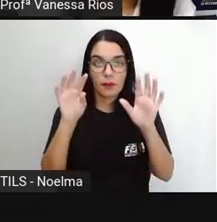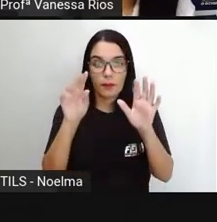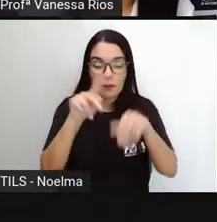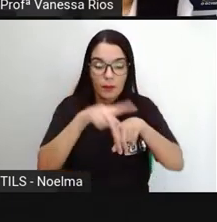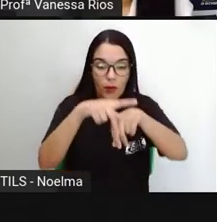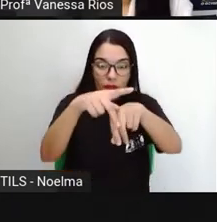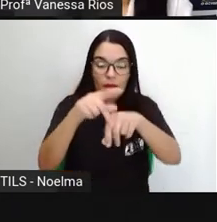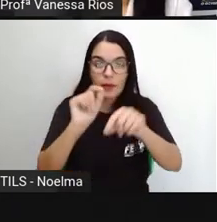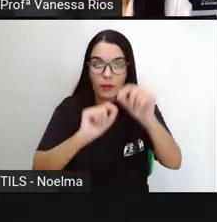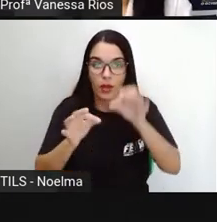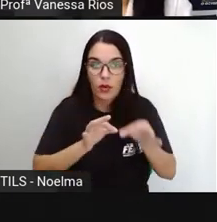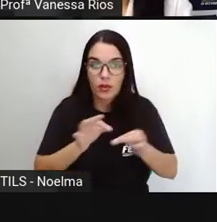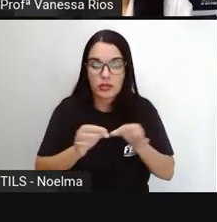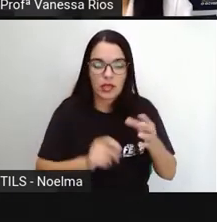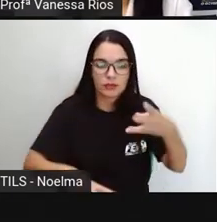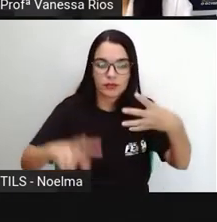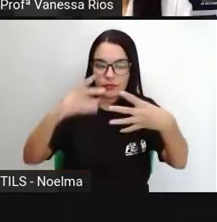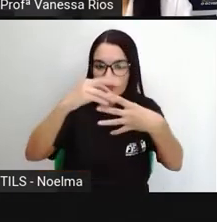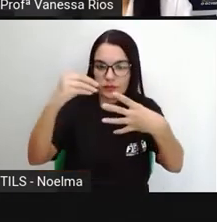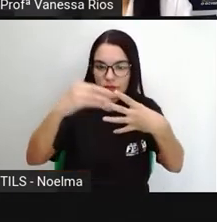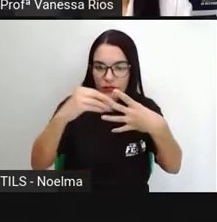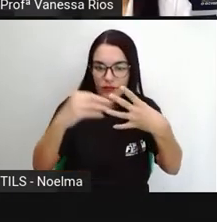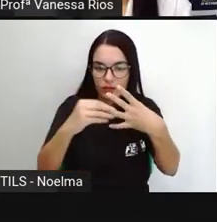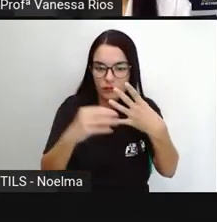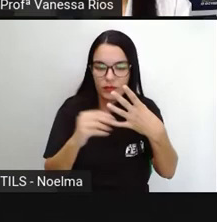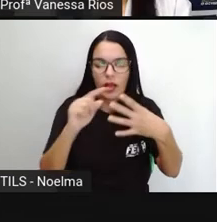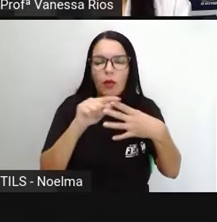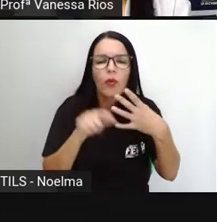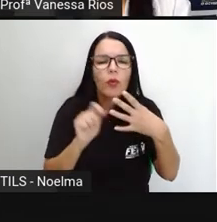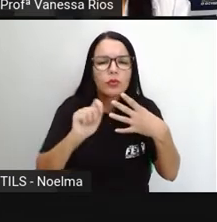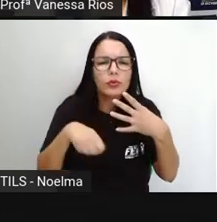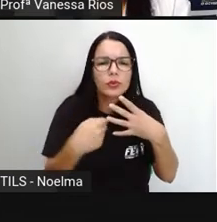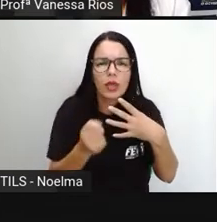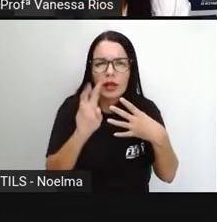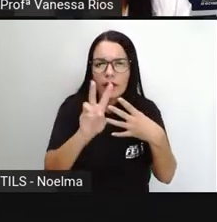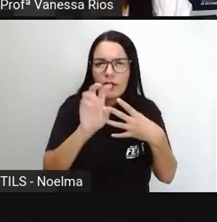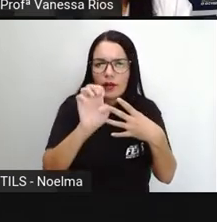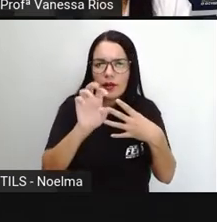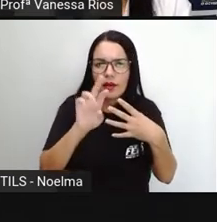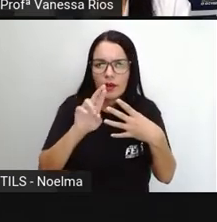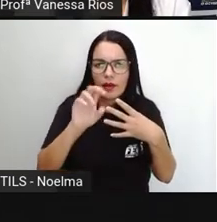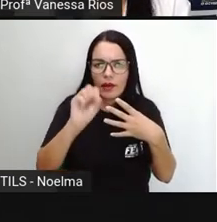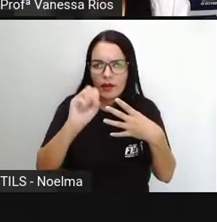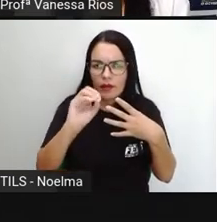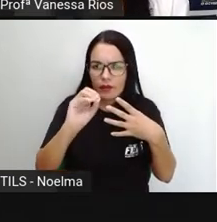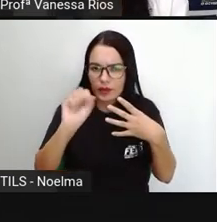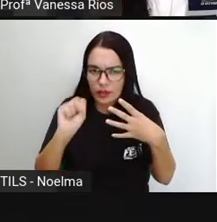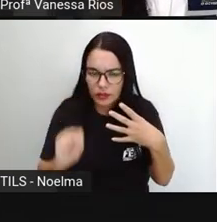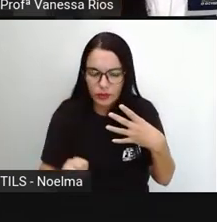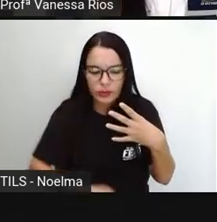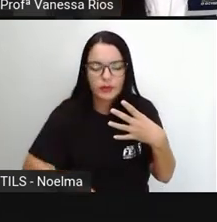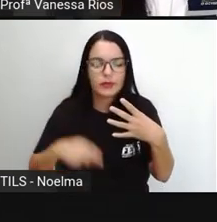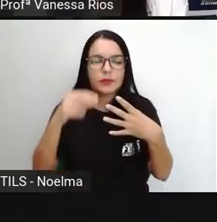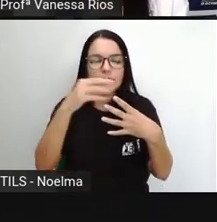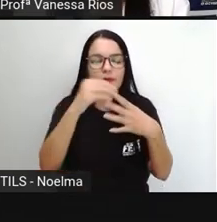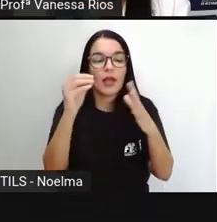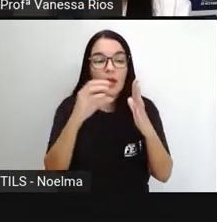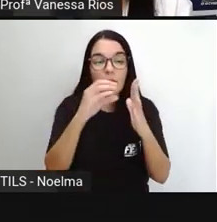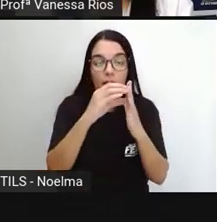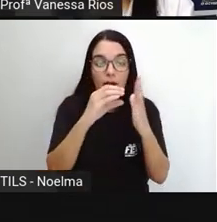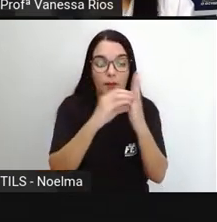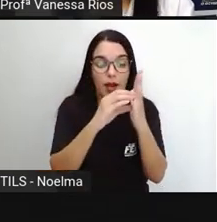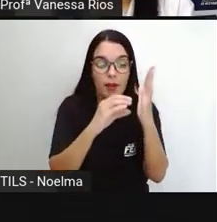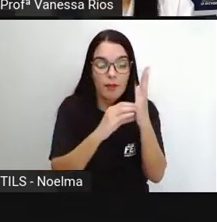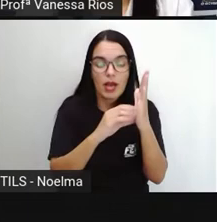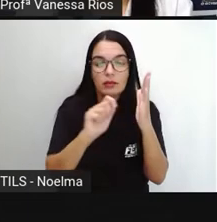versos, os versos correspondem a linhas do poema, que juntos formam estrofes e,